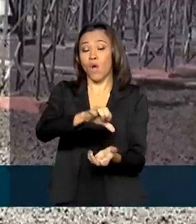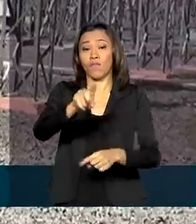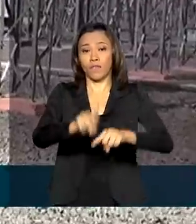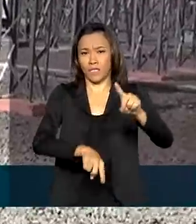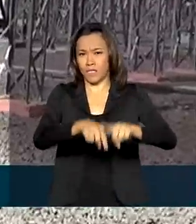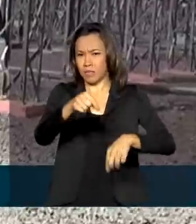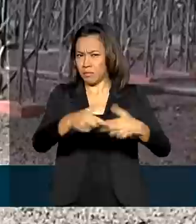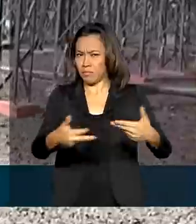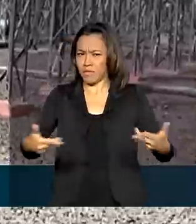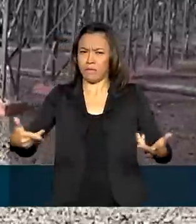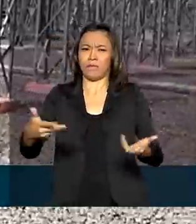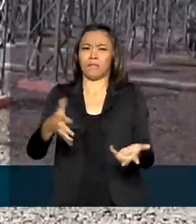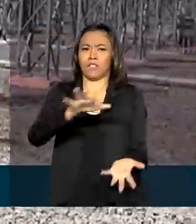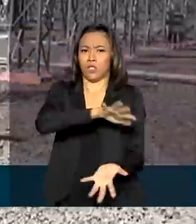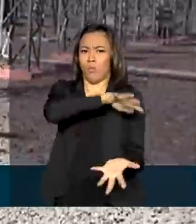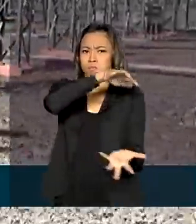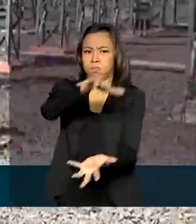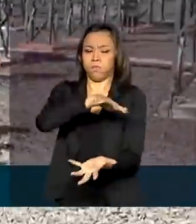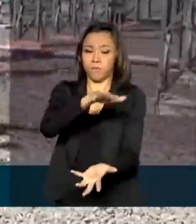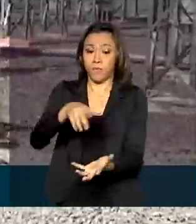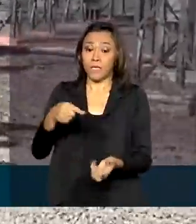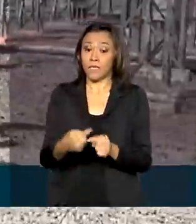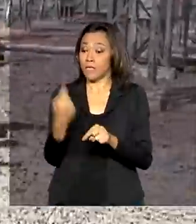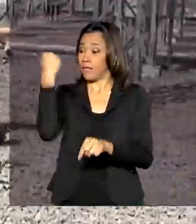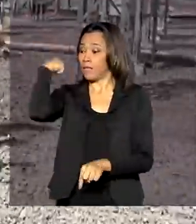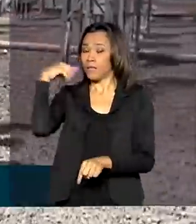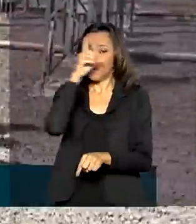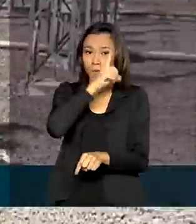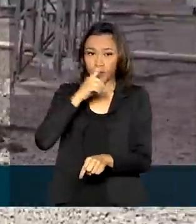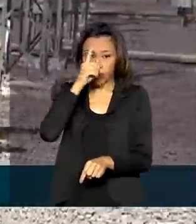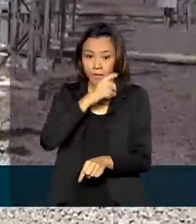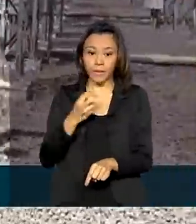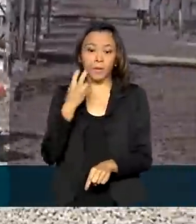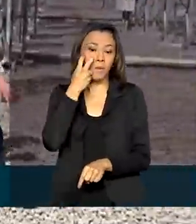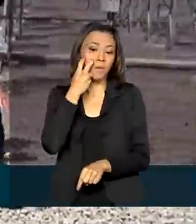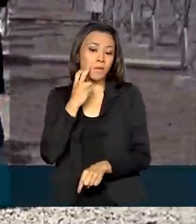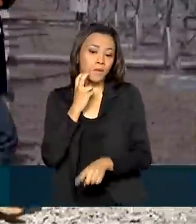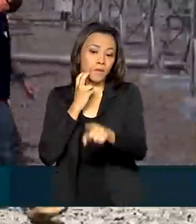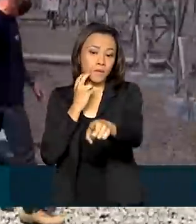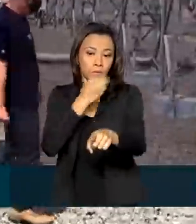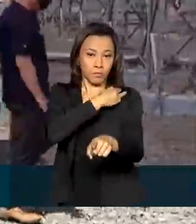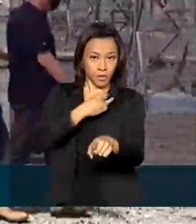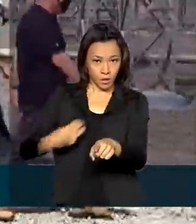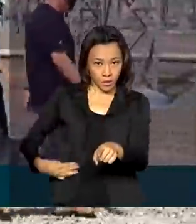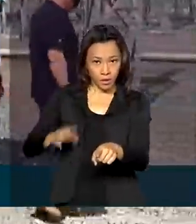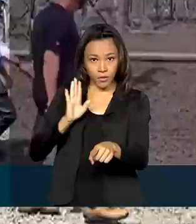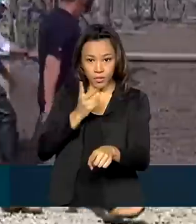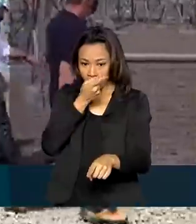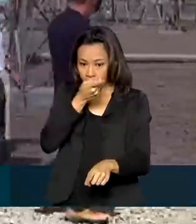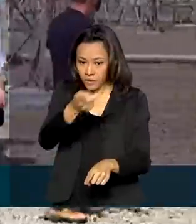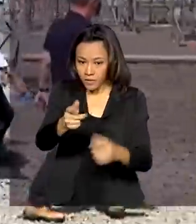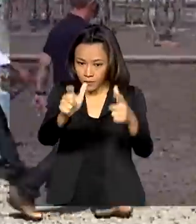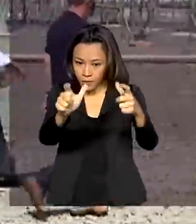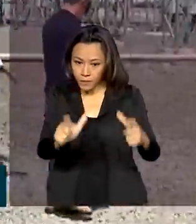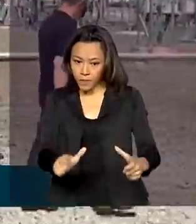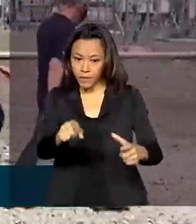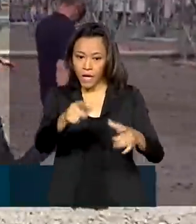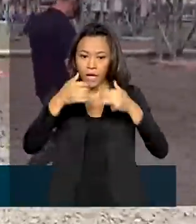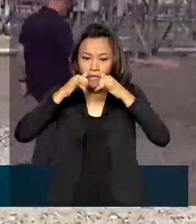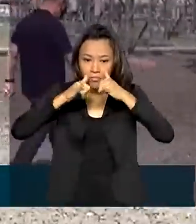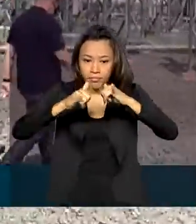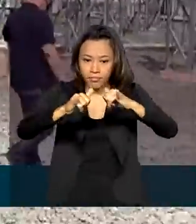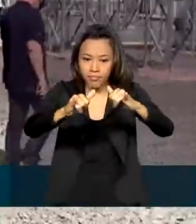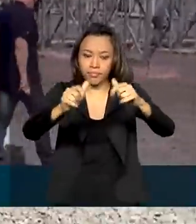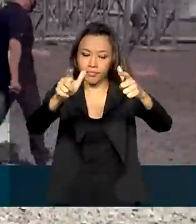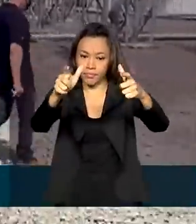Neste domingo, o ministro de Minas e Energia, Bento Albuquerque, fez uma visita técnica à subestação de Laranjal do Jari, da empresa Linhas